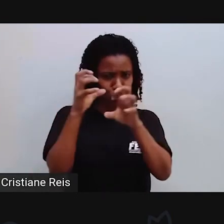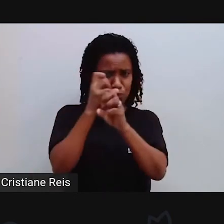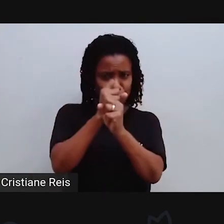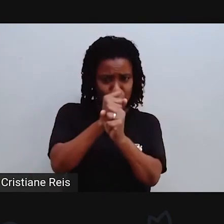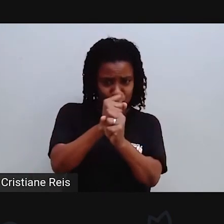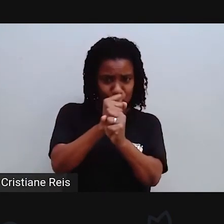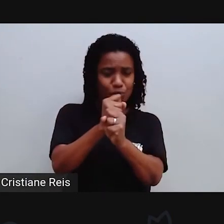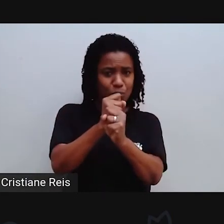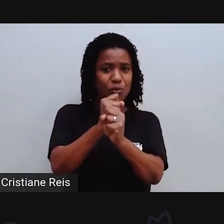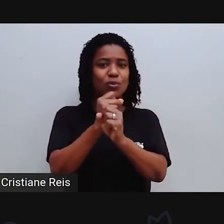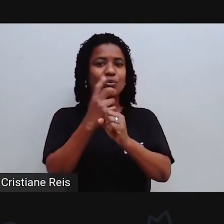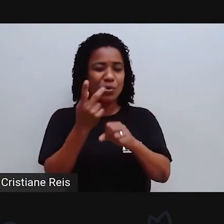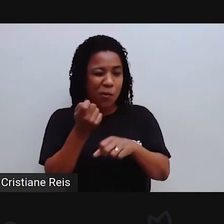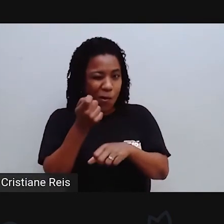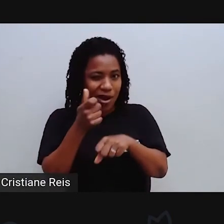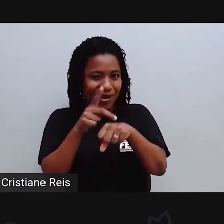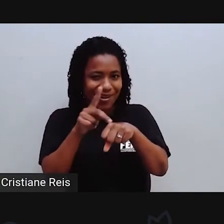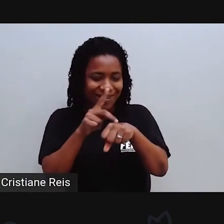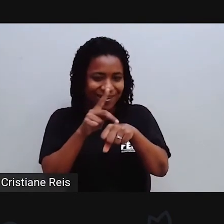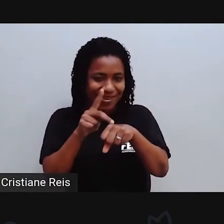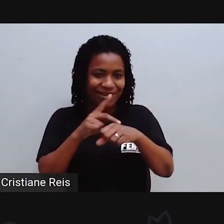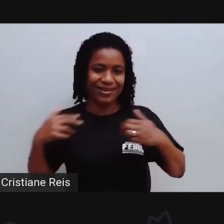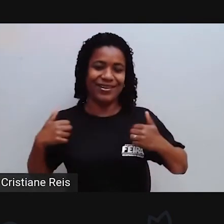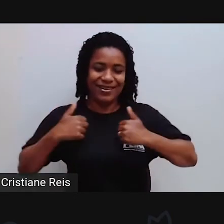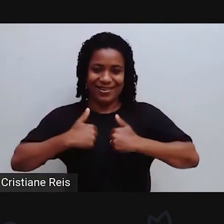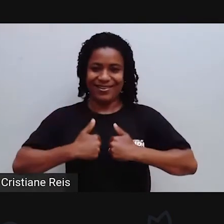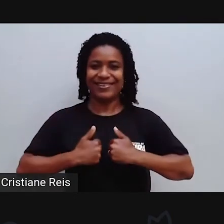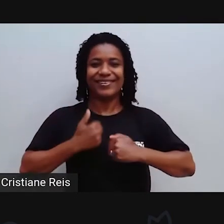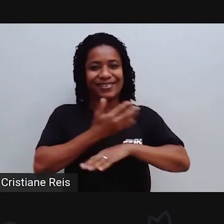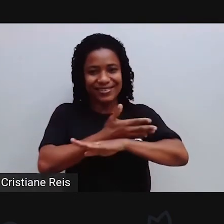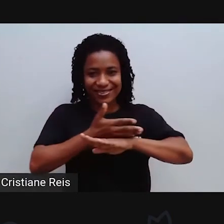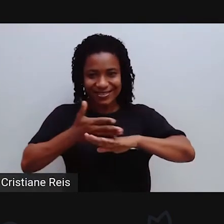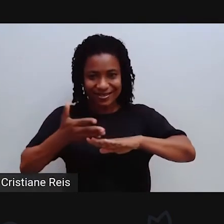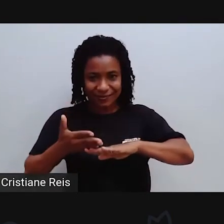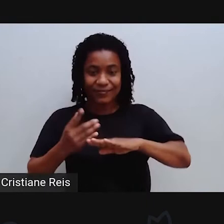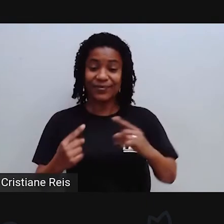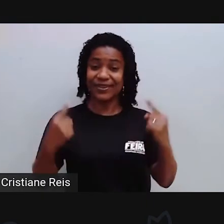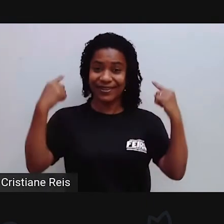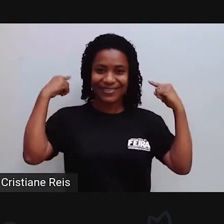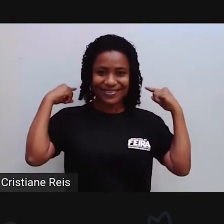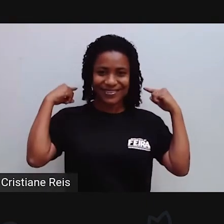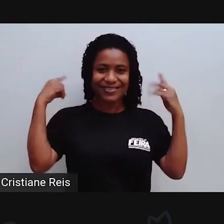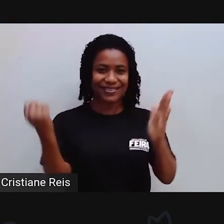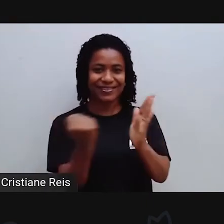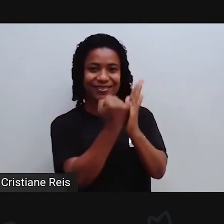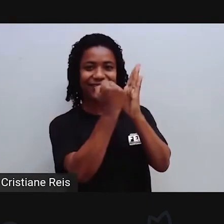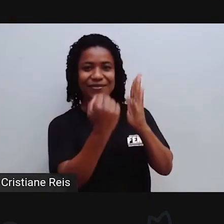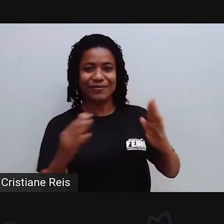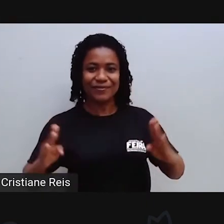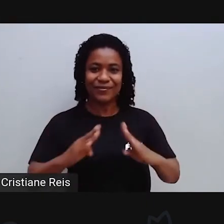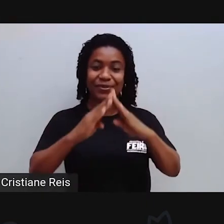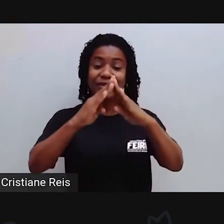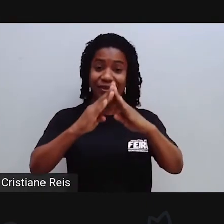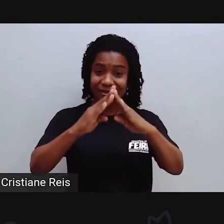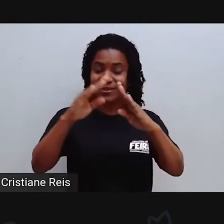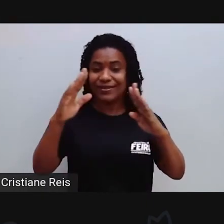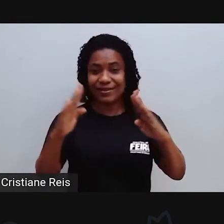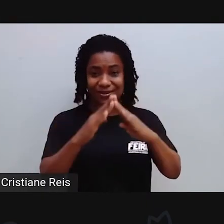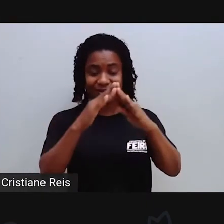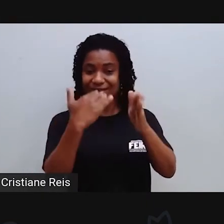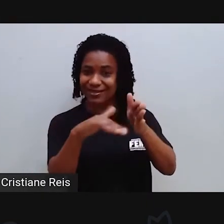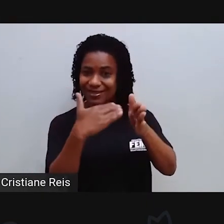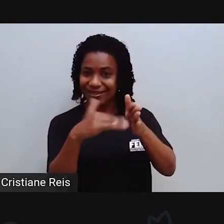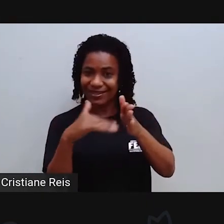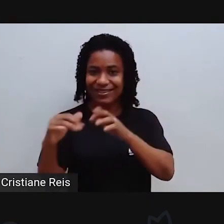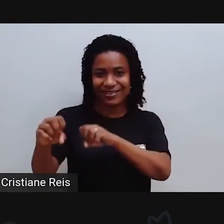escuro, quase preto, e por cima dessa camisa um jaleco branco. Atrás de mim tem um painel com a logomarca da Seduc,